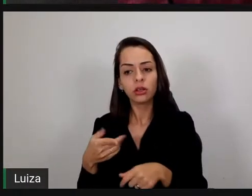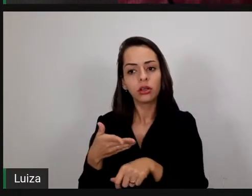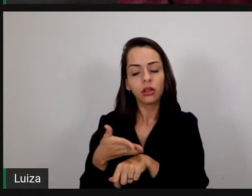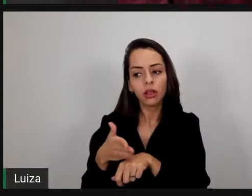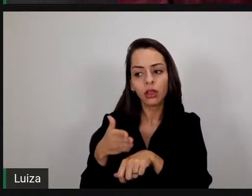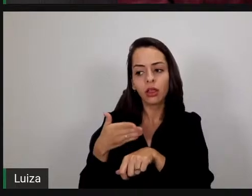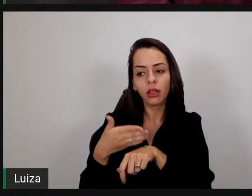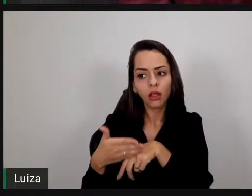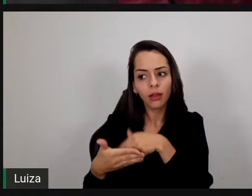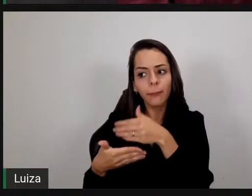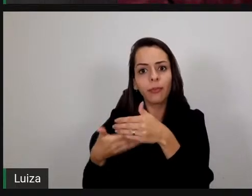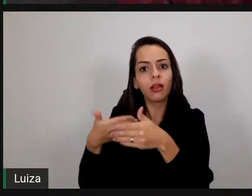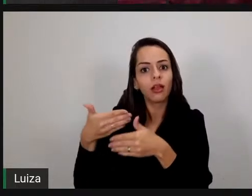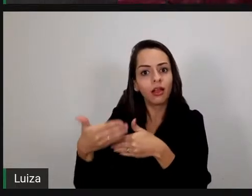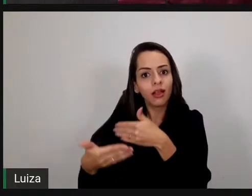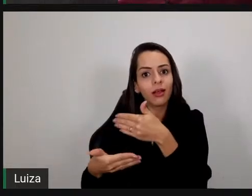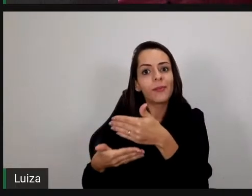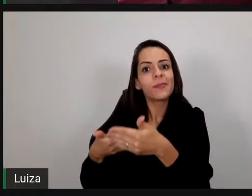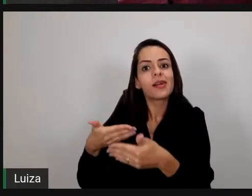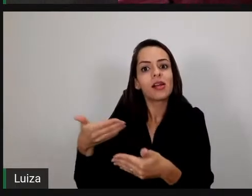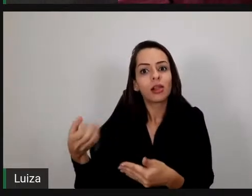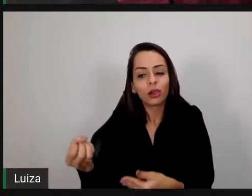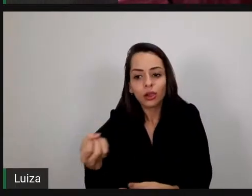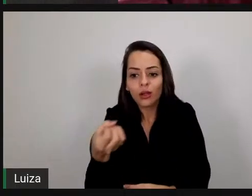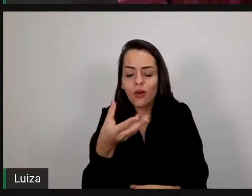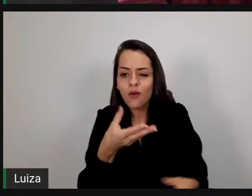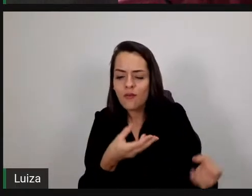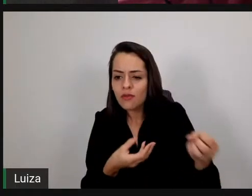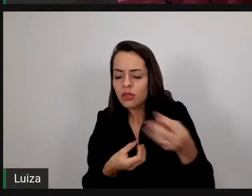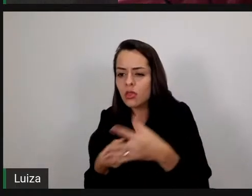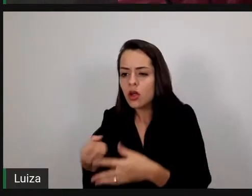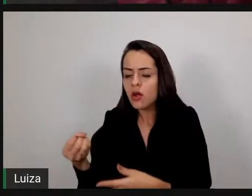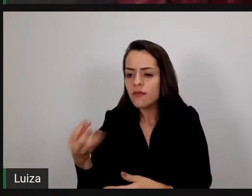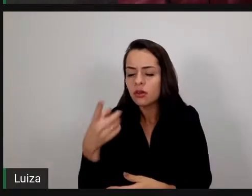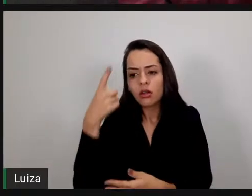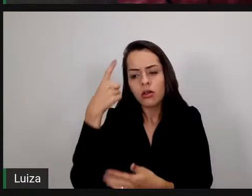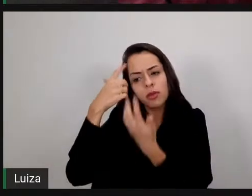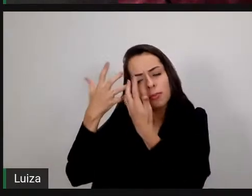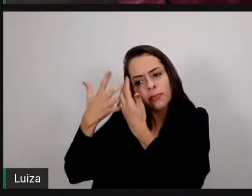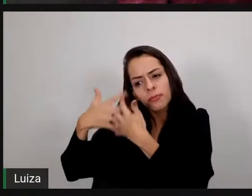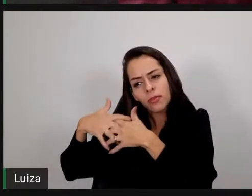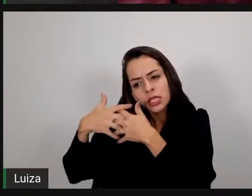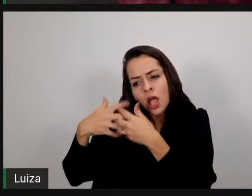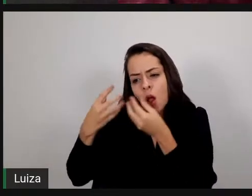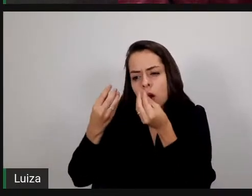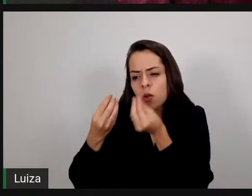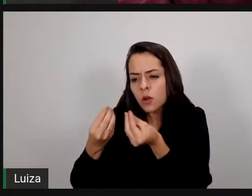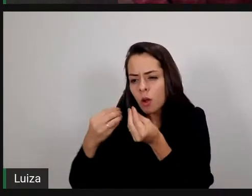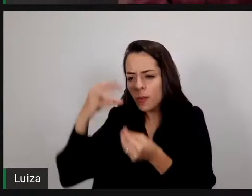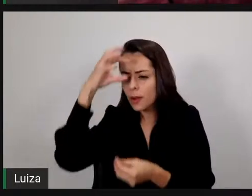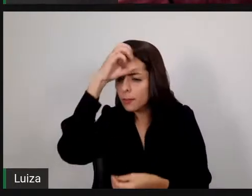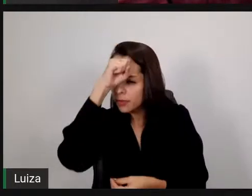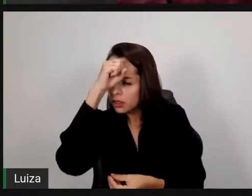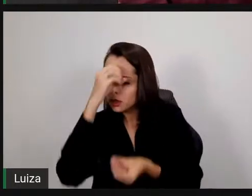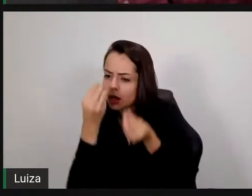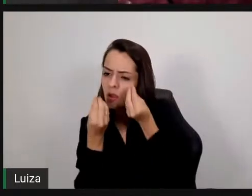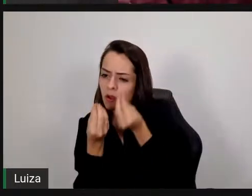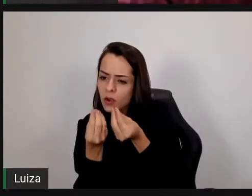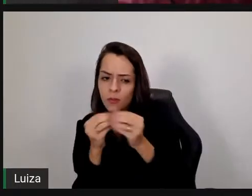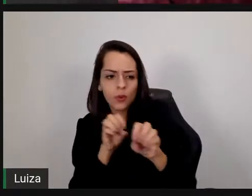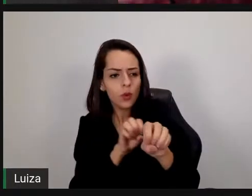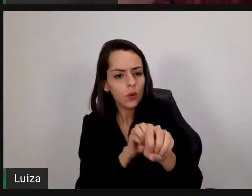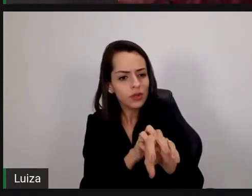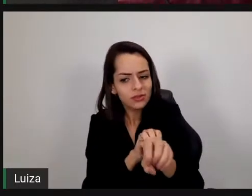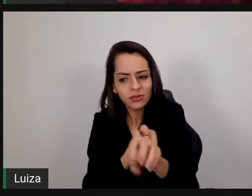para rever a forma de ensinar, para repensar a forma de ensinar. É extremamente importante o contato com o aluno.